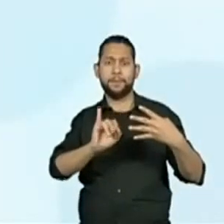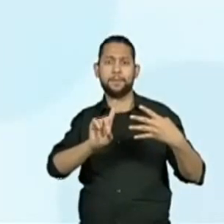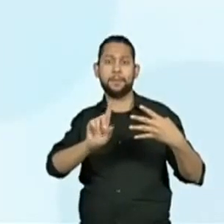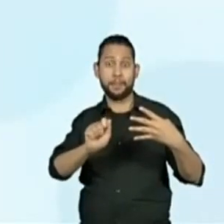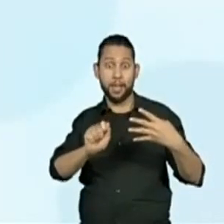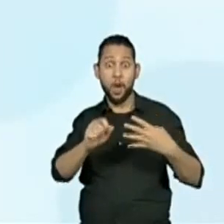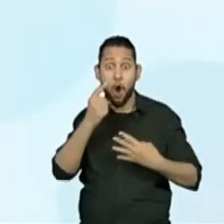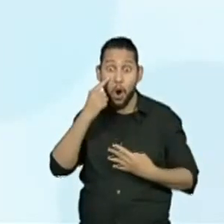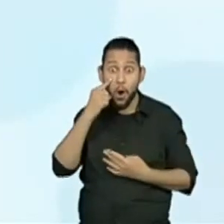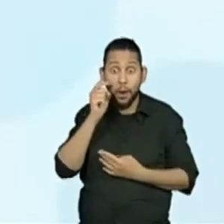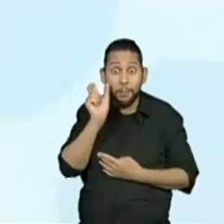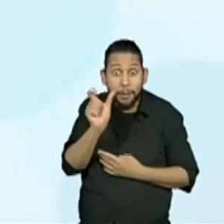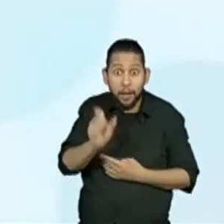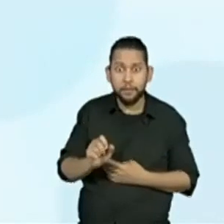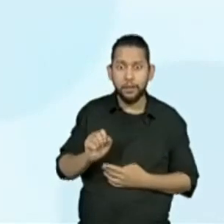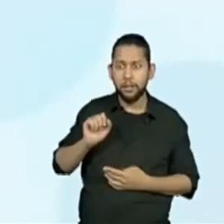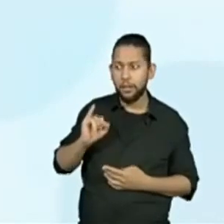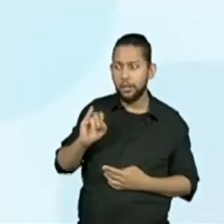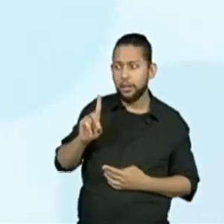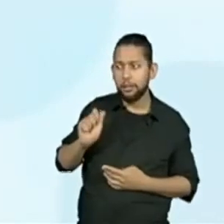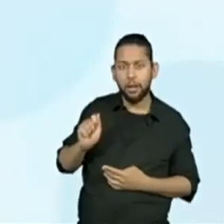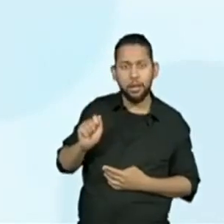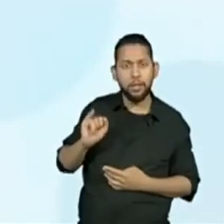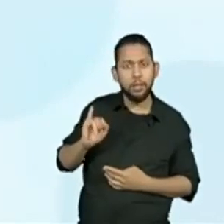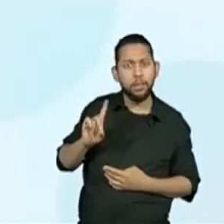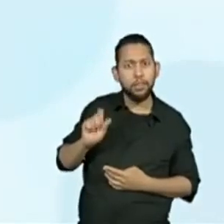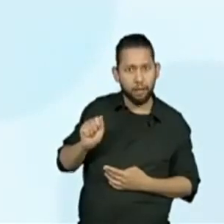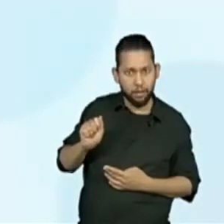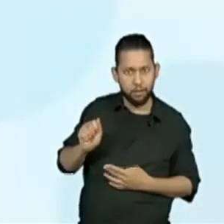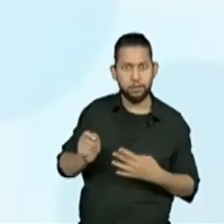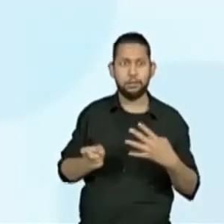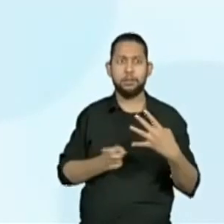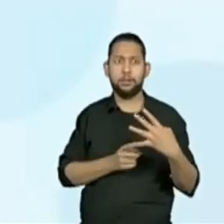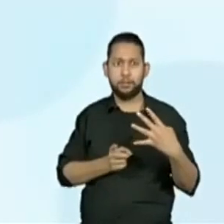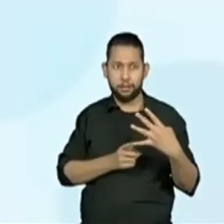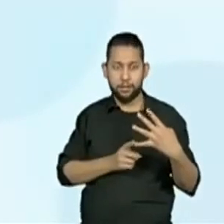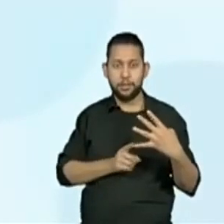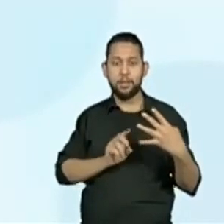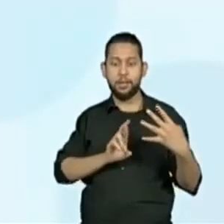a gente coloca como o som.